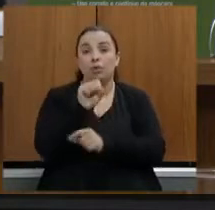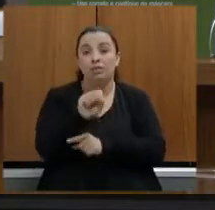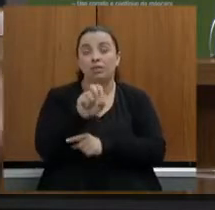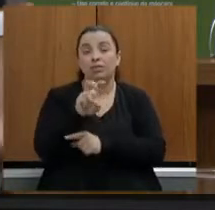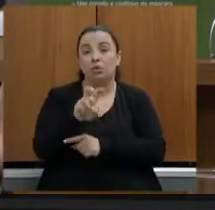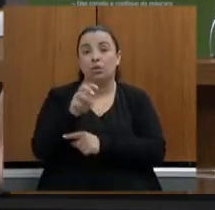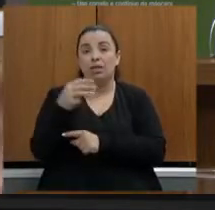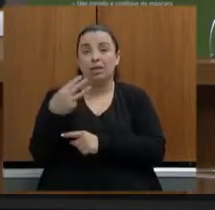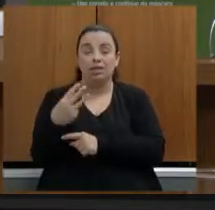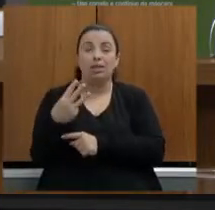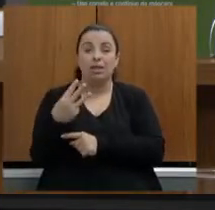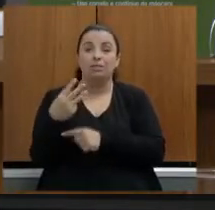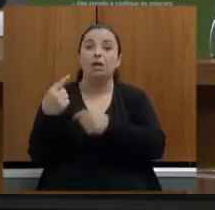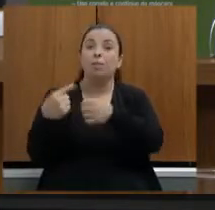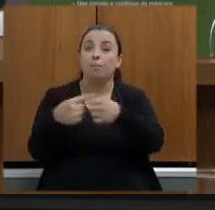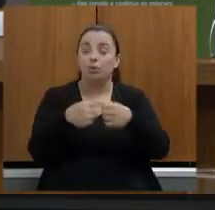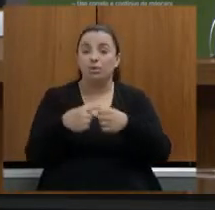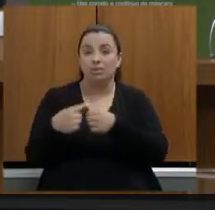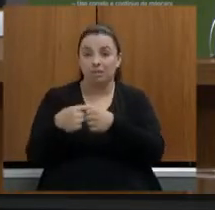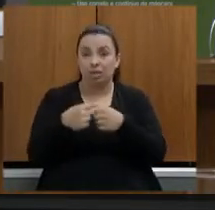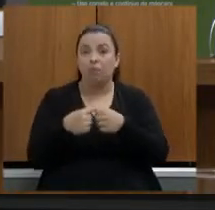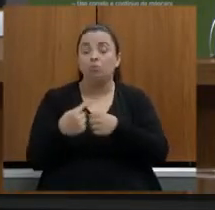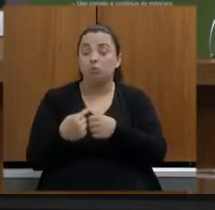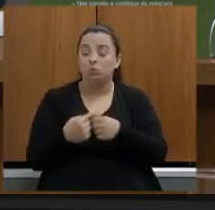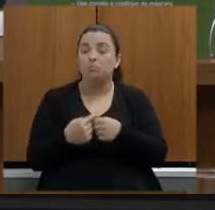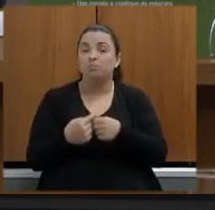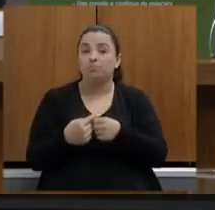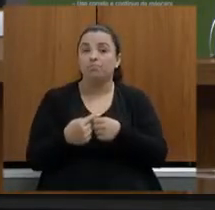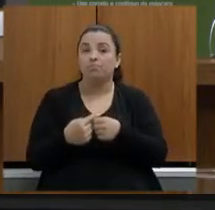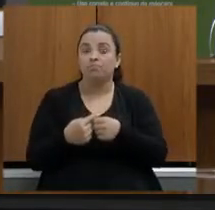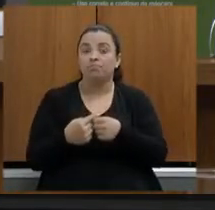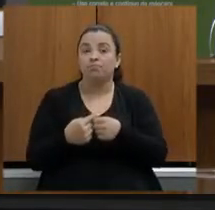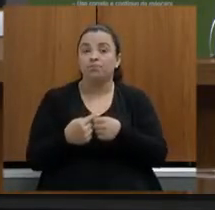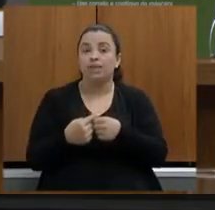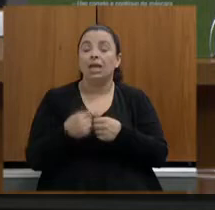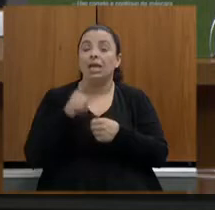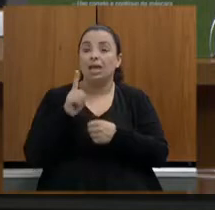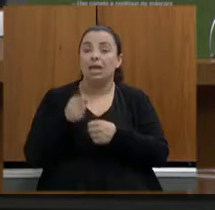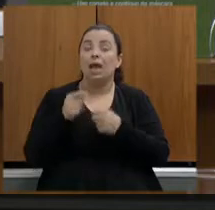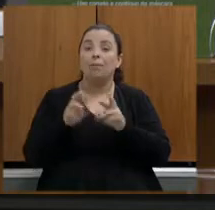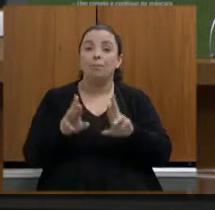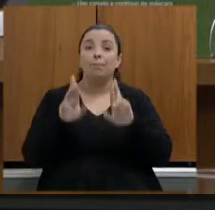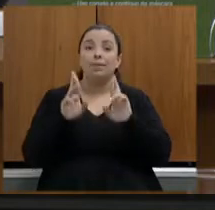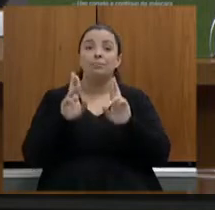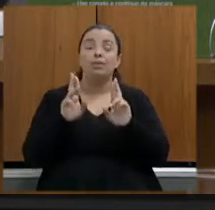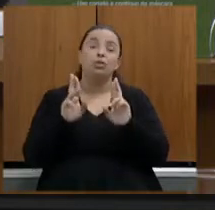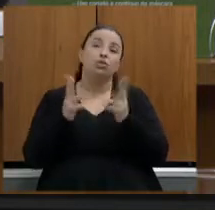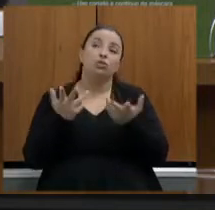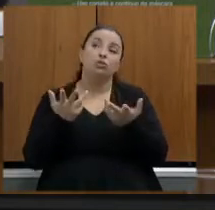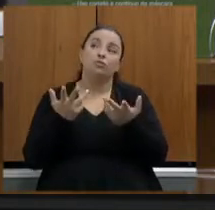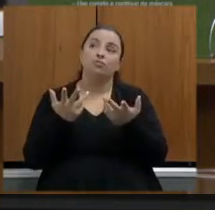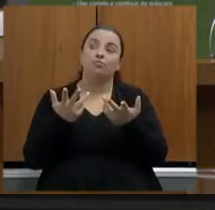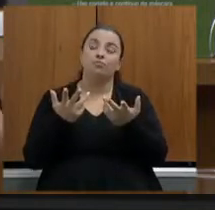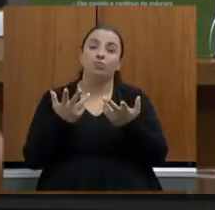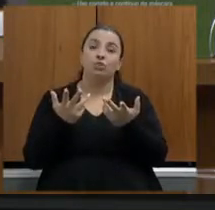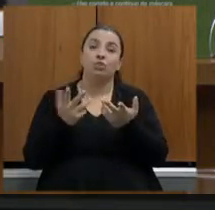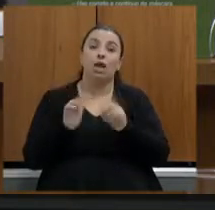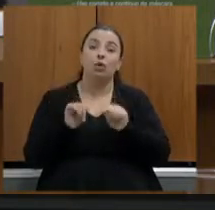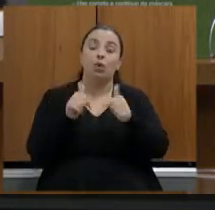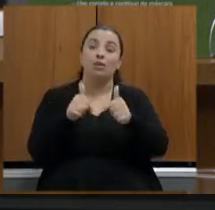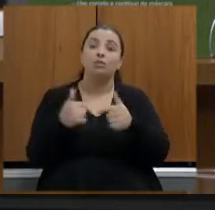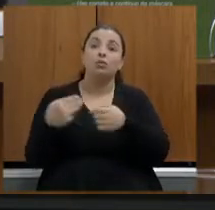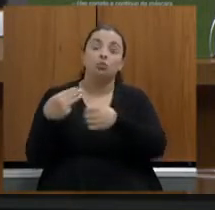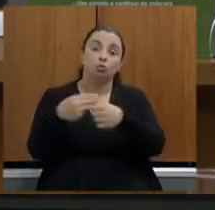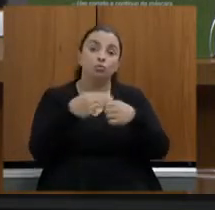o espectro de atuação dos municípios acho que foi uma